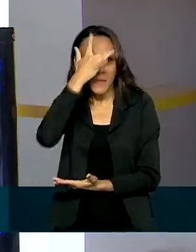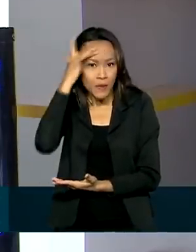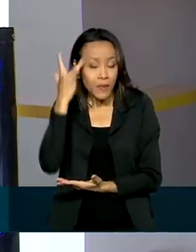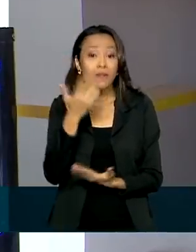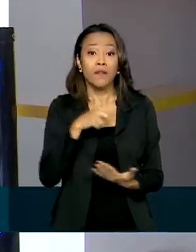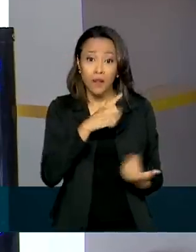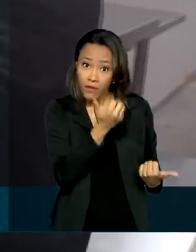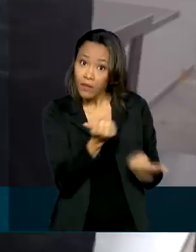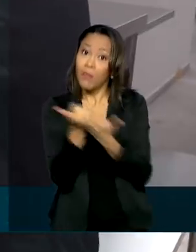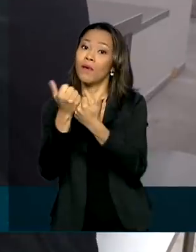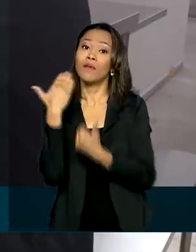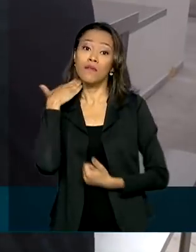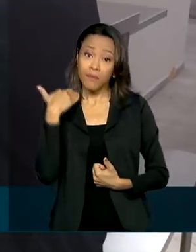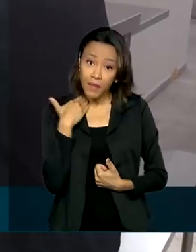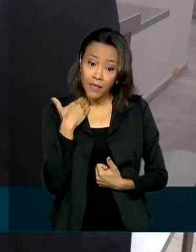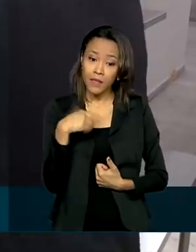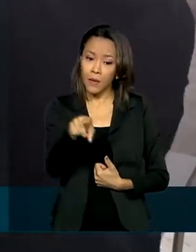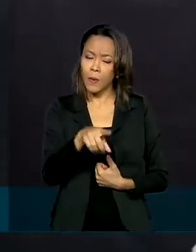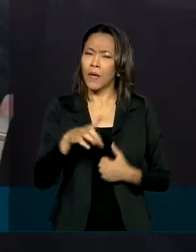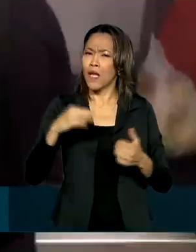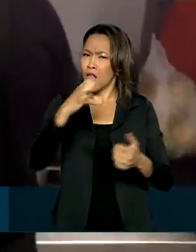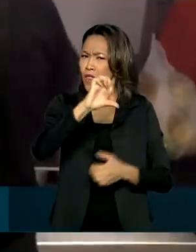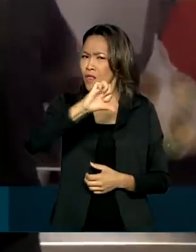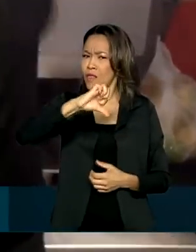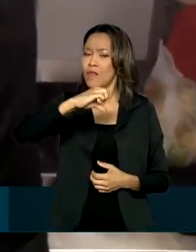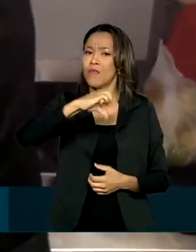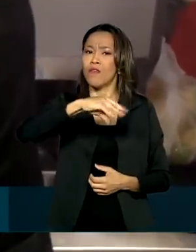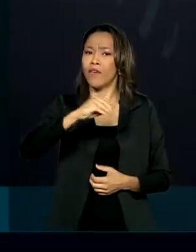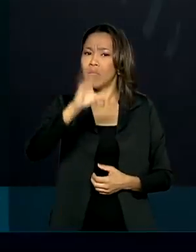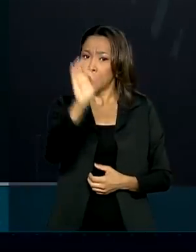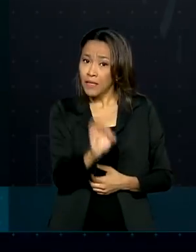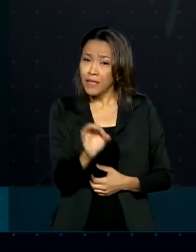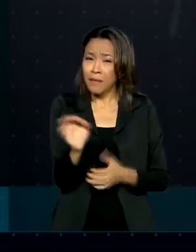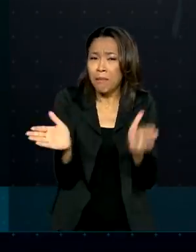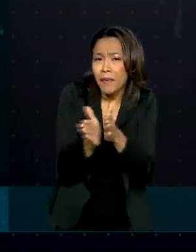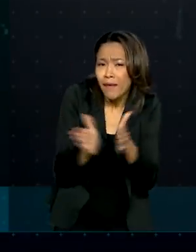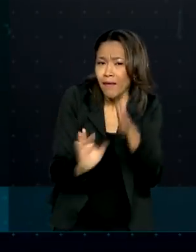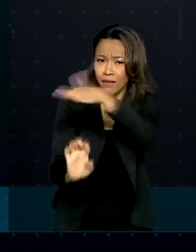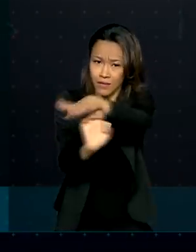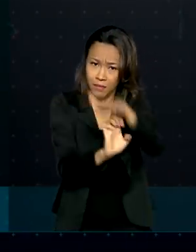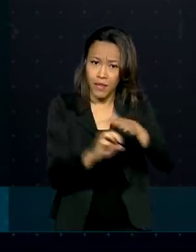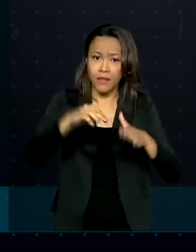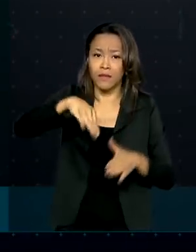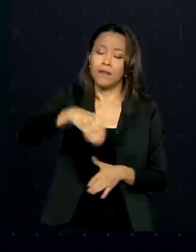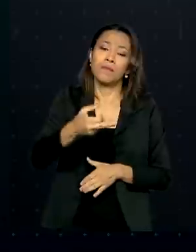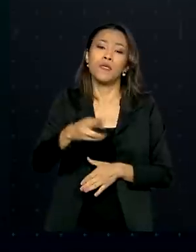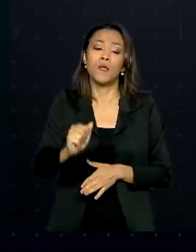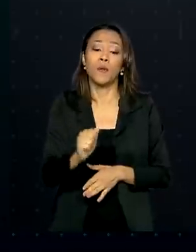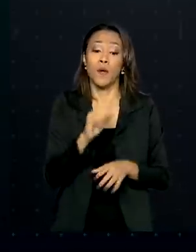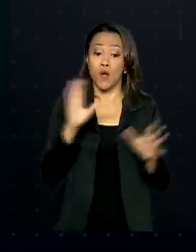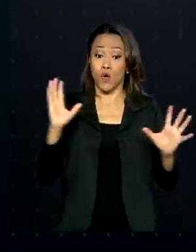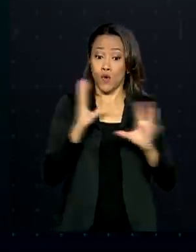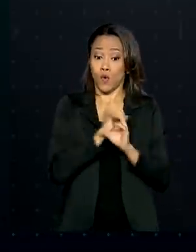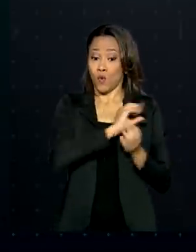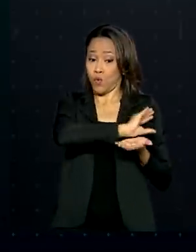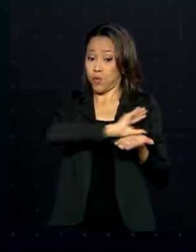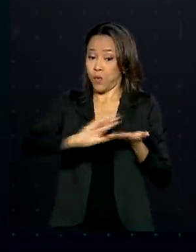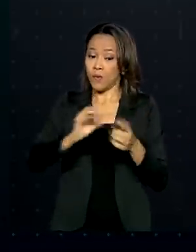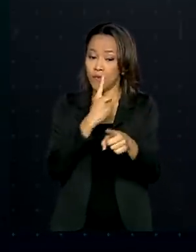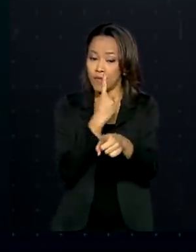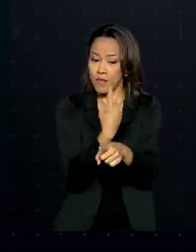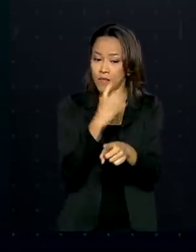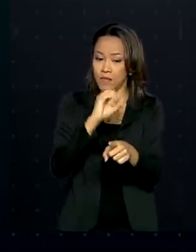96% são micro, pequenas ou médias empresas. Foram destinados 105 bilhões de reais em